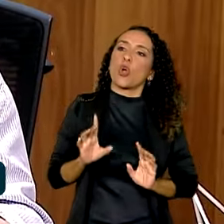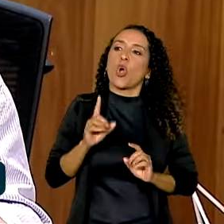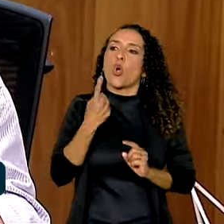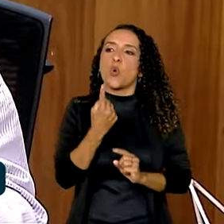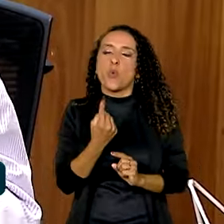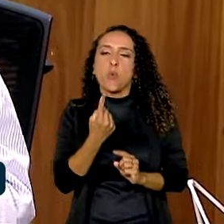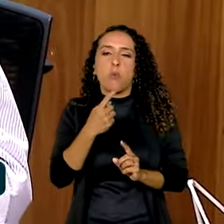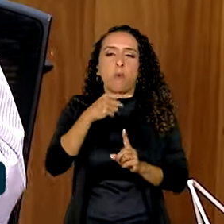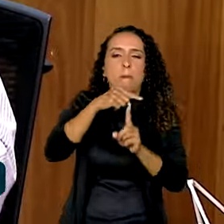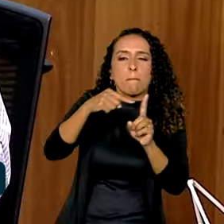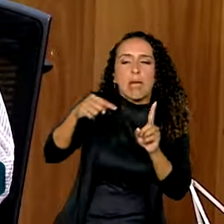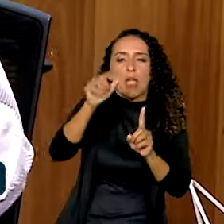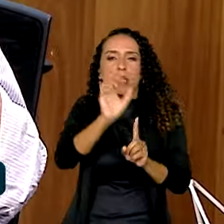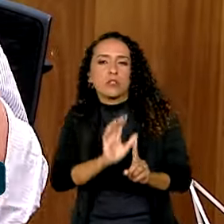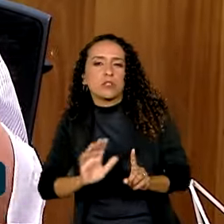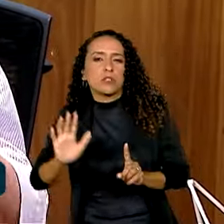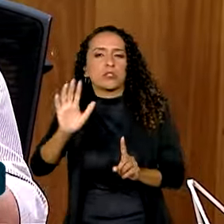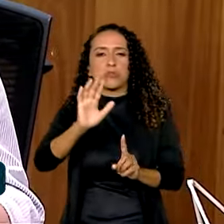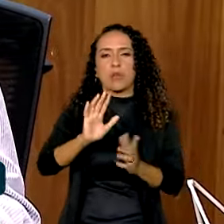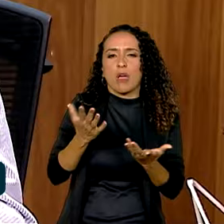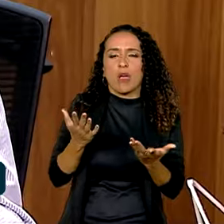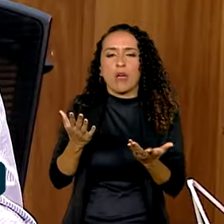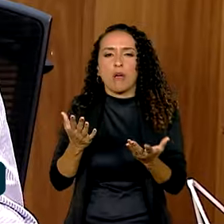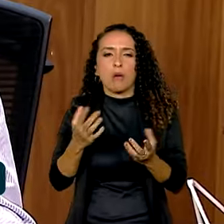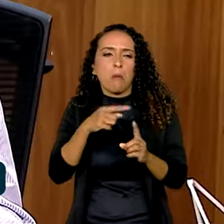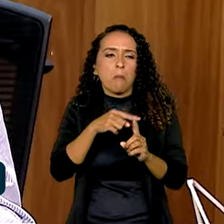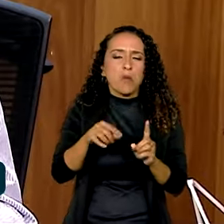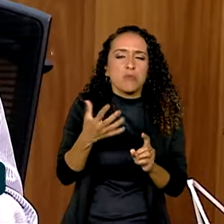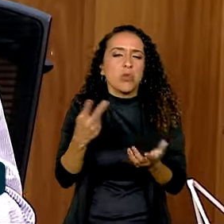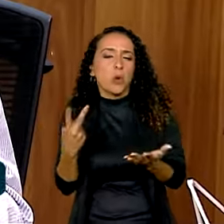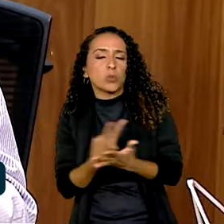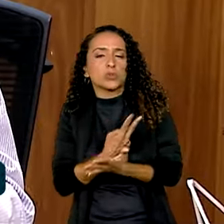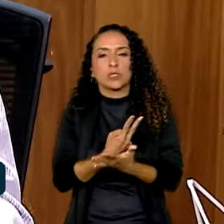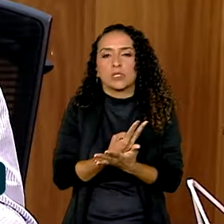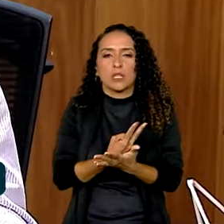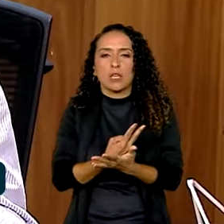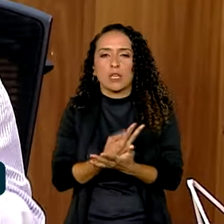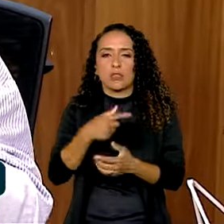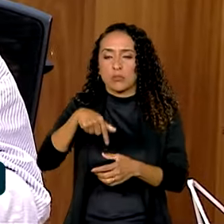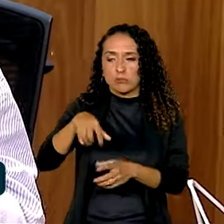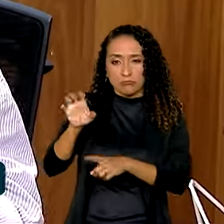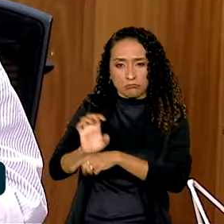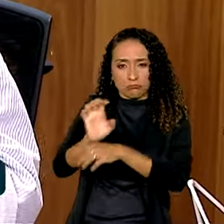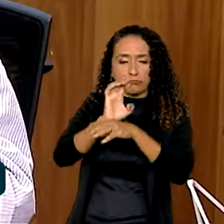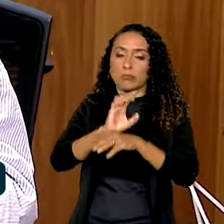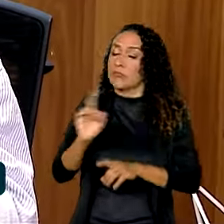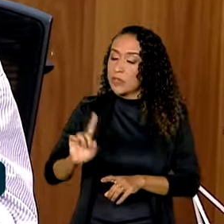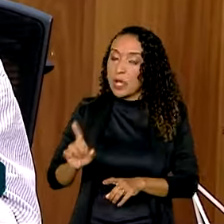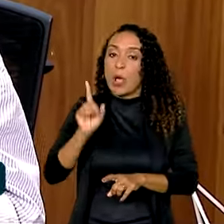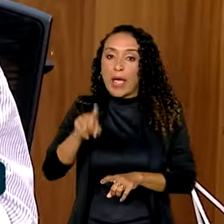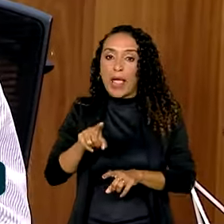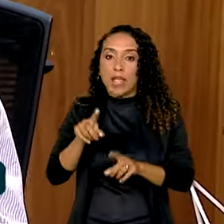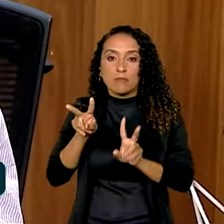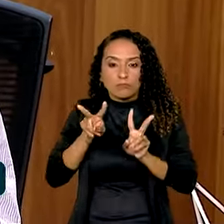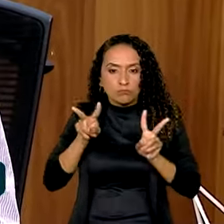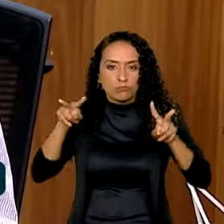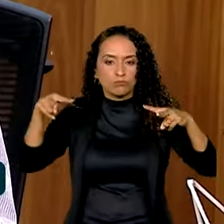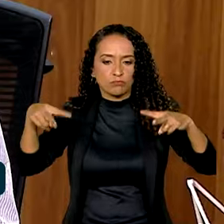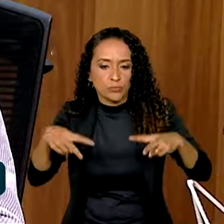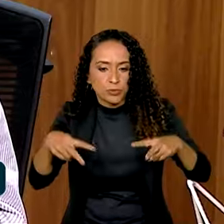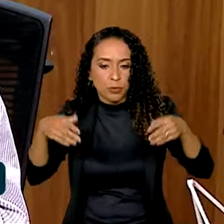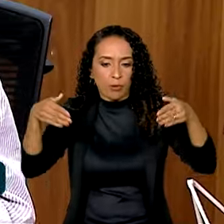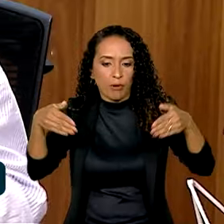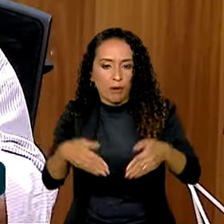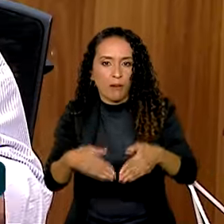média nacional, uma média do que está acontecendo no nosso Estado, mas vai ser o olhar para dentro